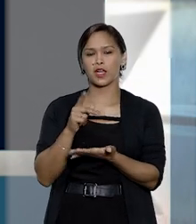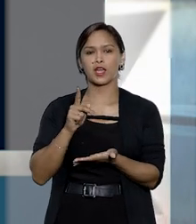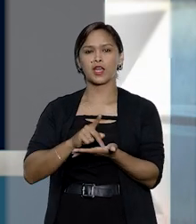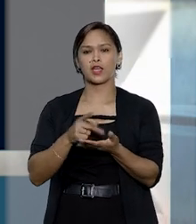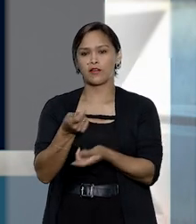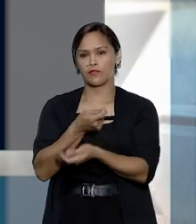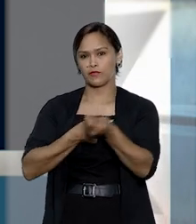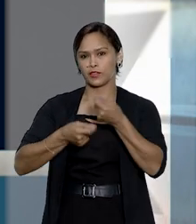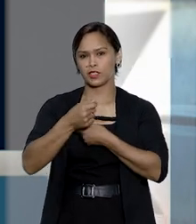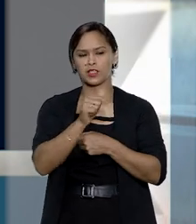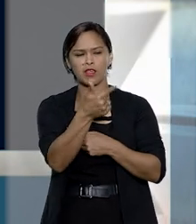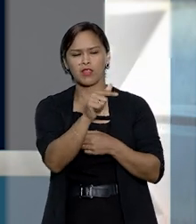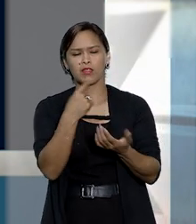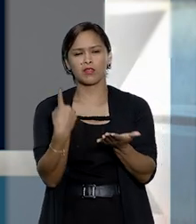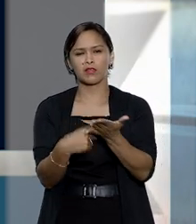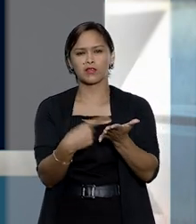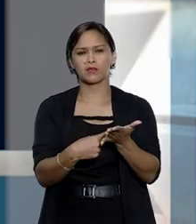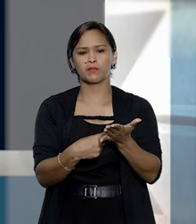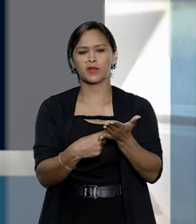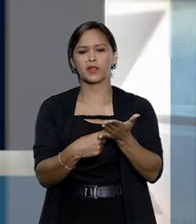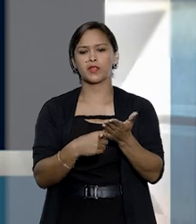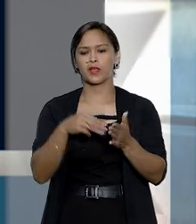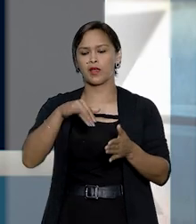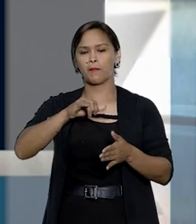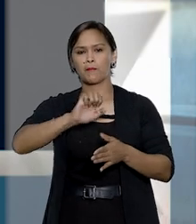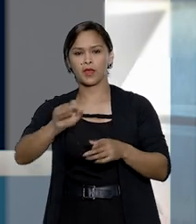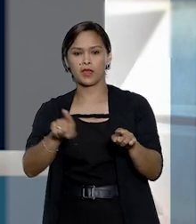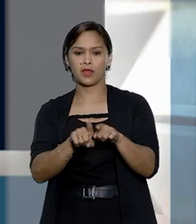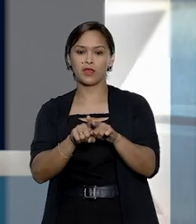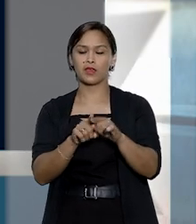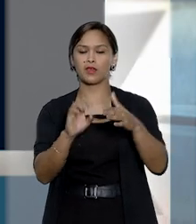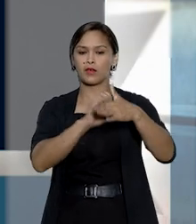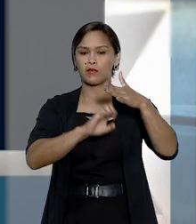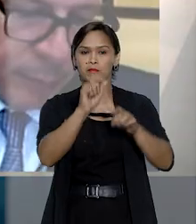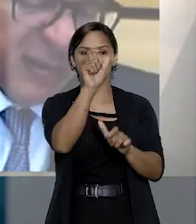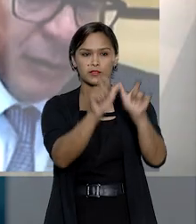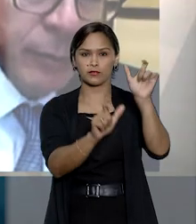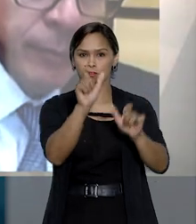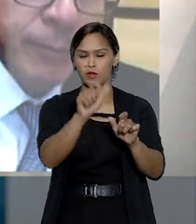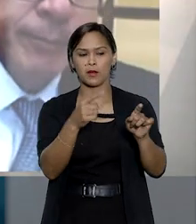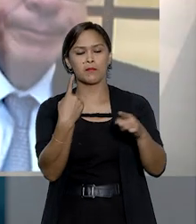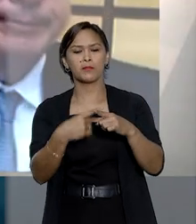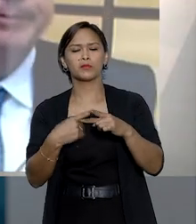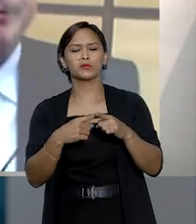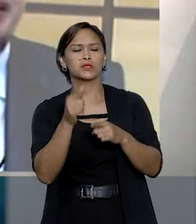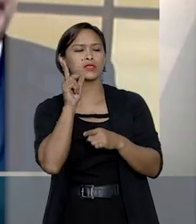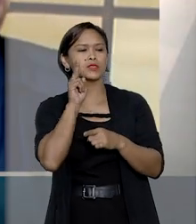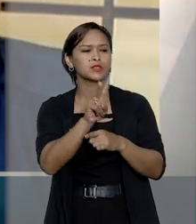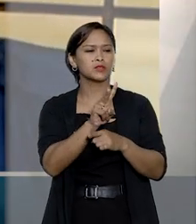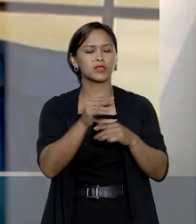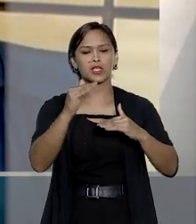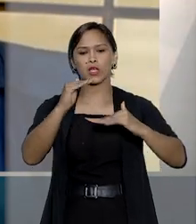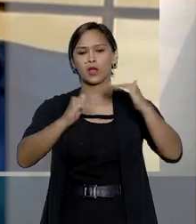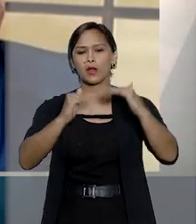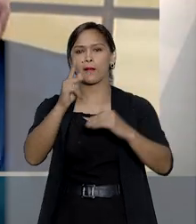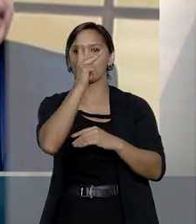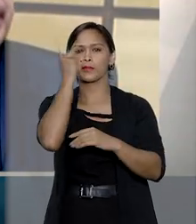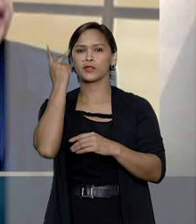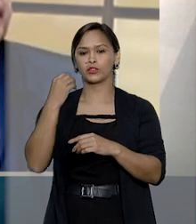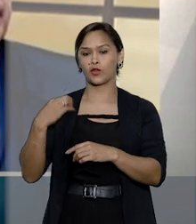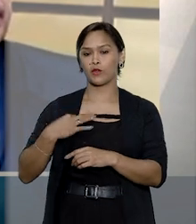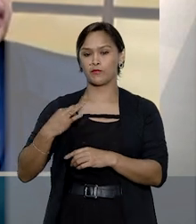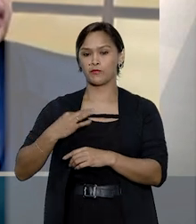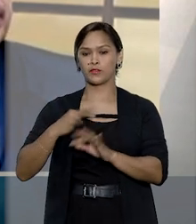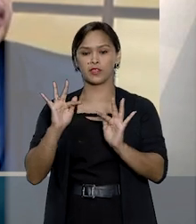financeira não se aplica ao microempreendedor e ao empresário individuais, porque não seriam equiparáveis à pessoa física